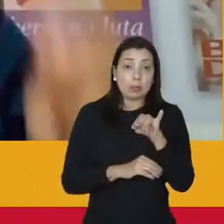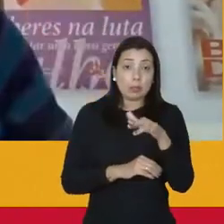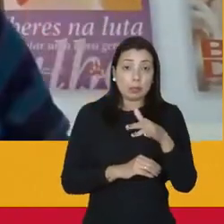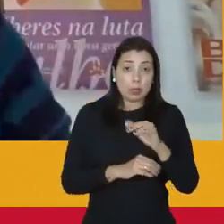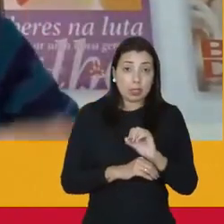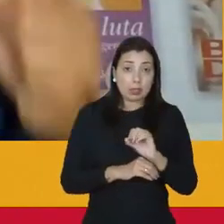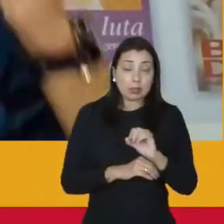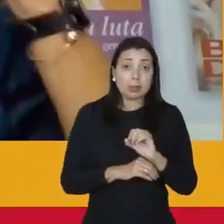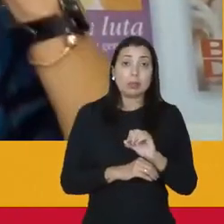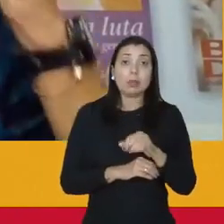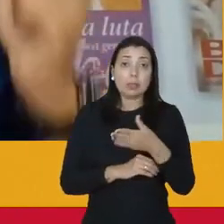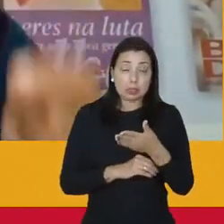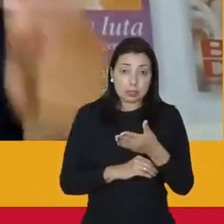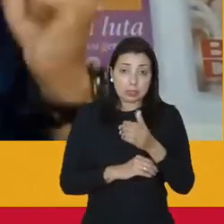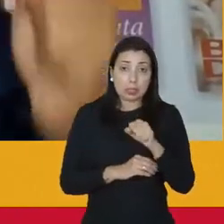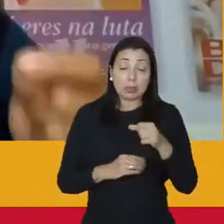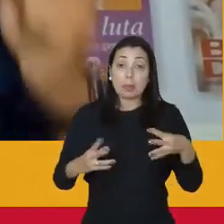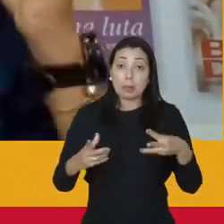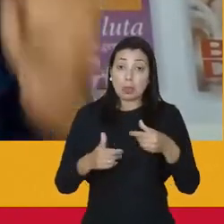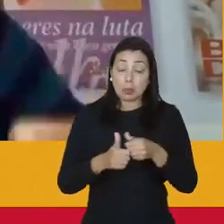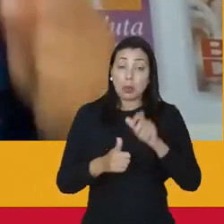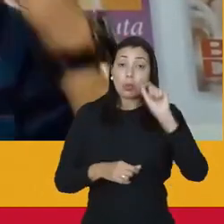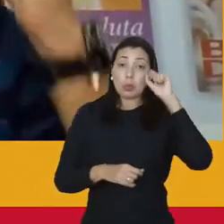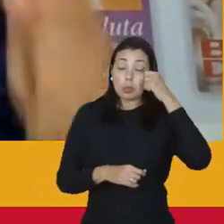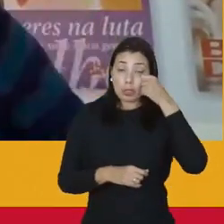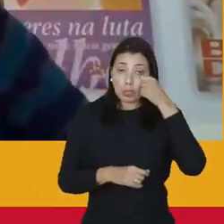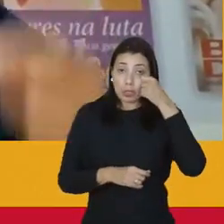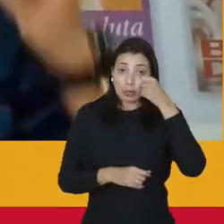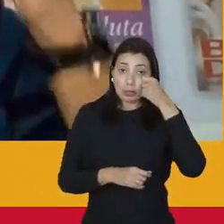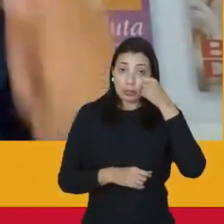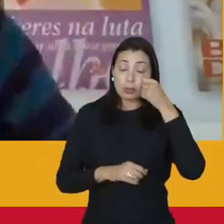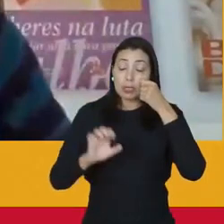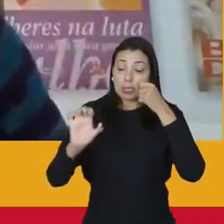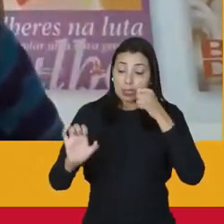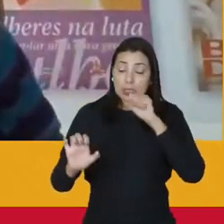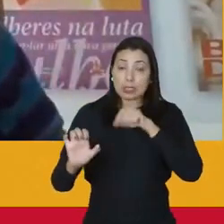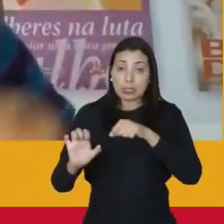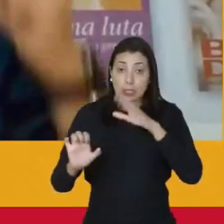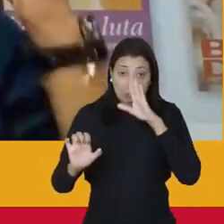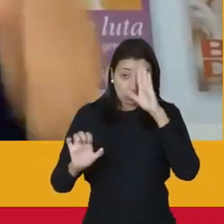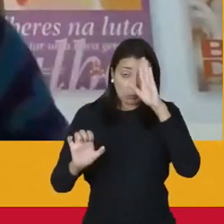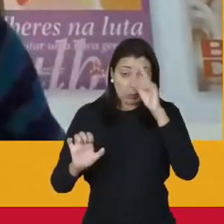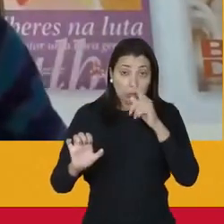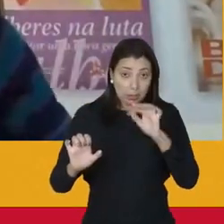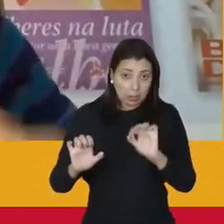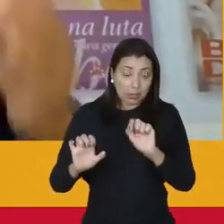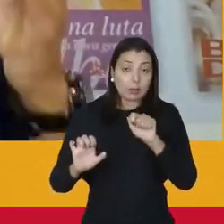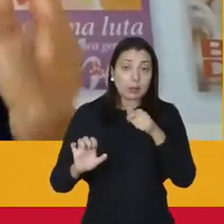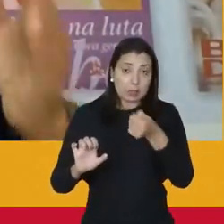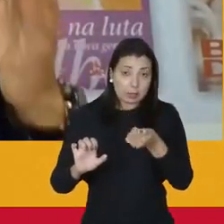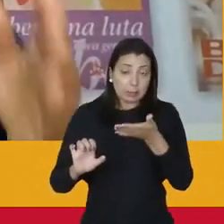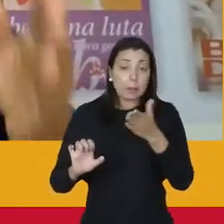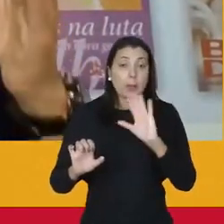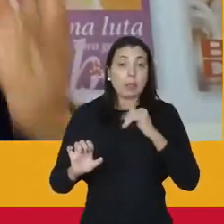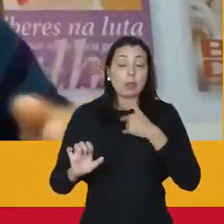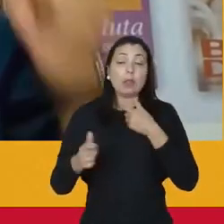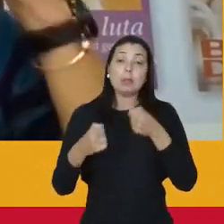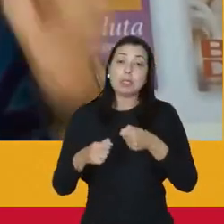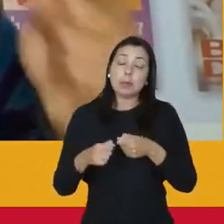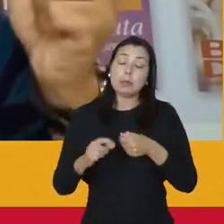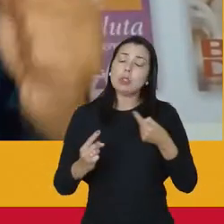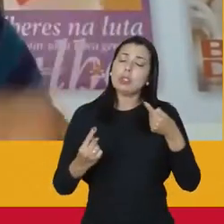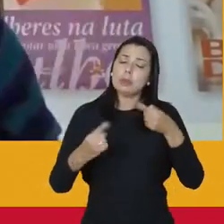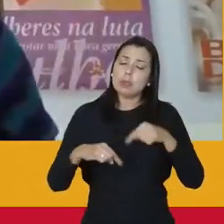Márcio para a Verônica e para todos os negros e negras da esquerda e sobretudo do PT é isso a gente precisa